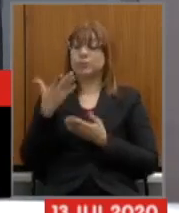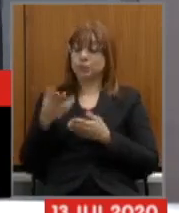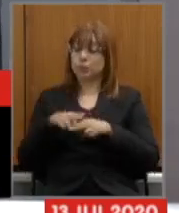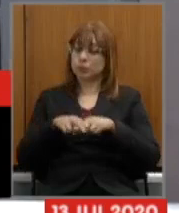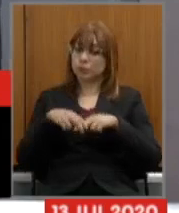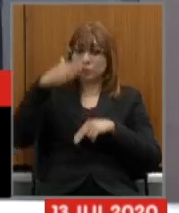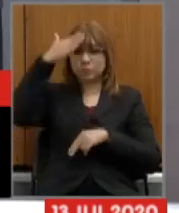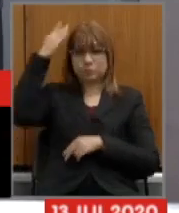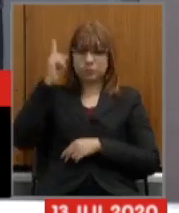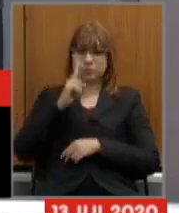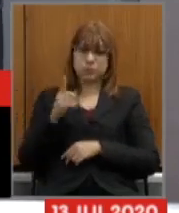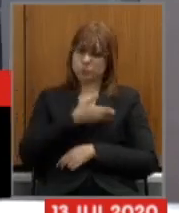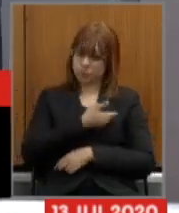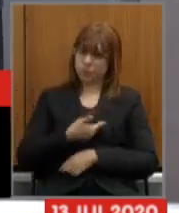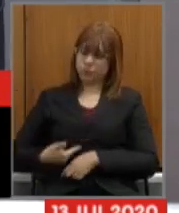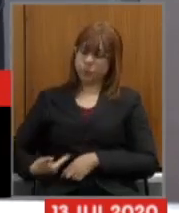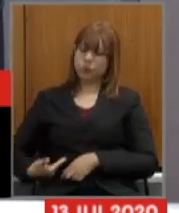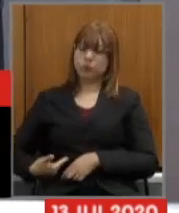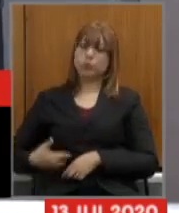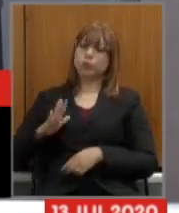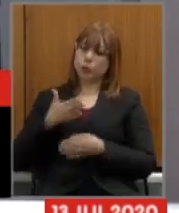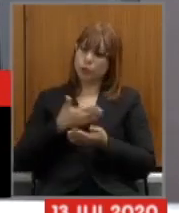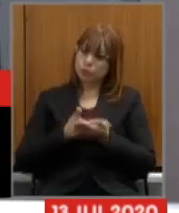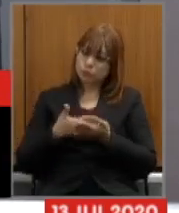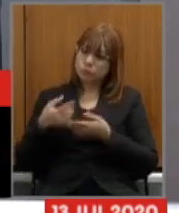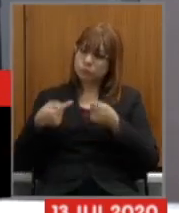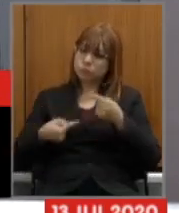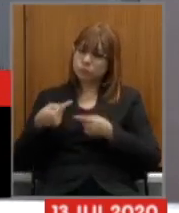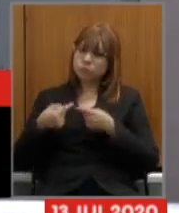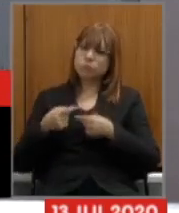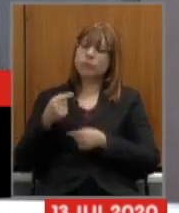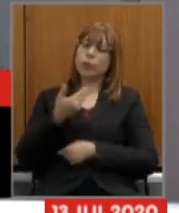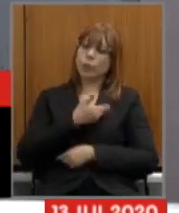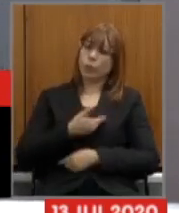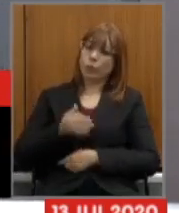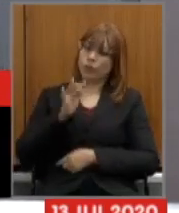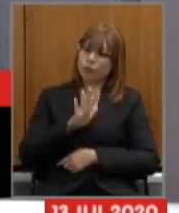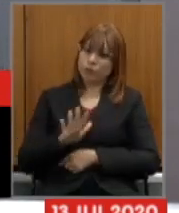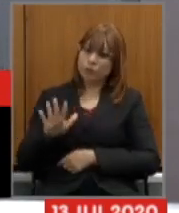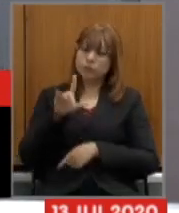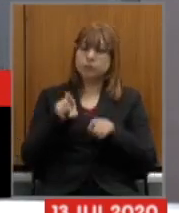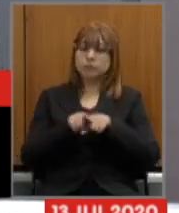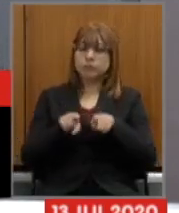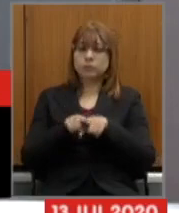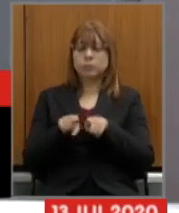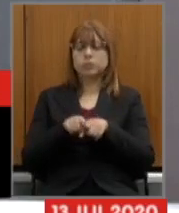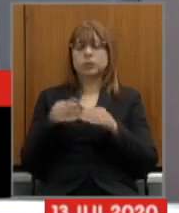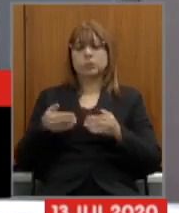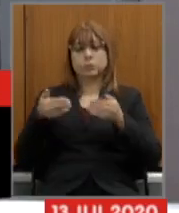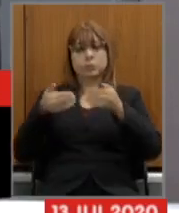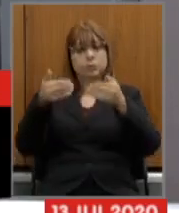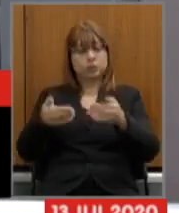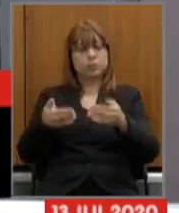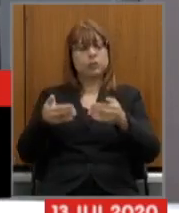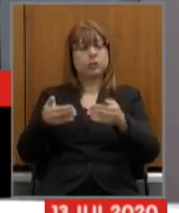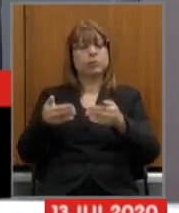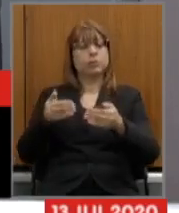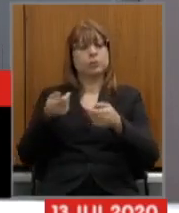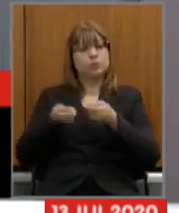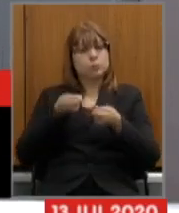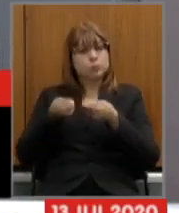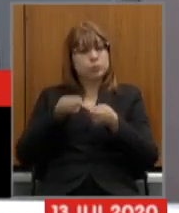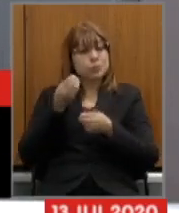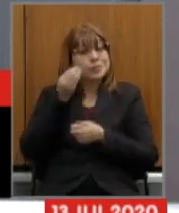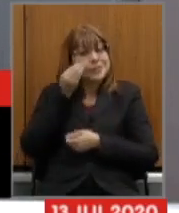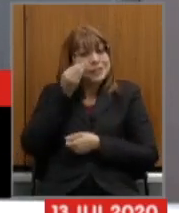está em discussão com o Ministério da Economia e com o Governo Federal para que a gente consiga encontrar alguma saída alternativa